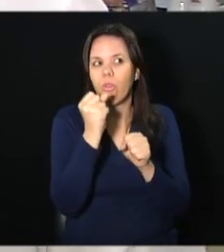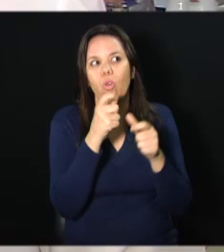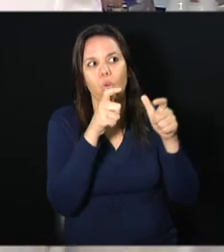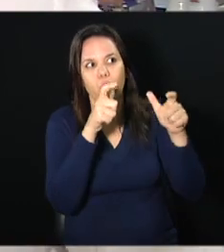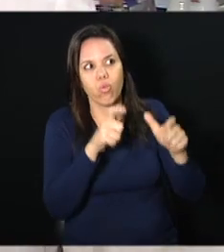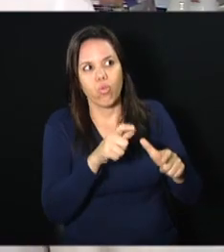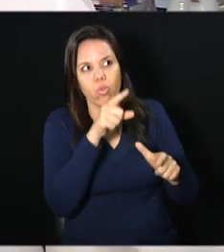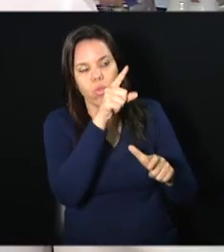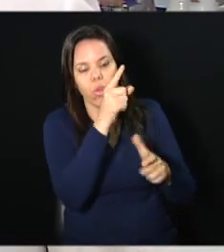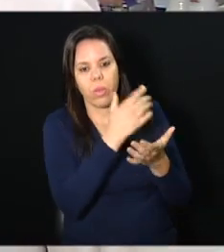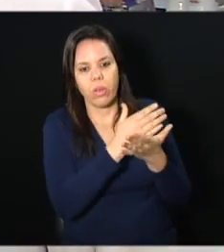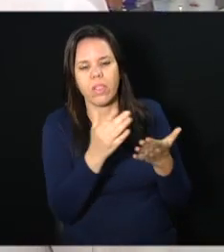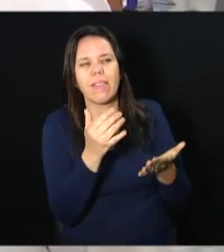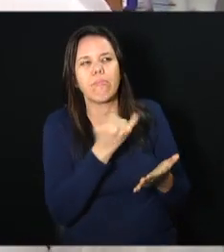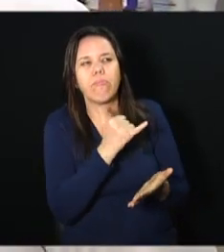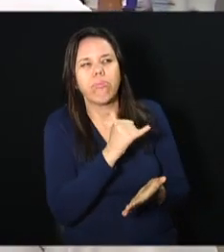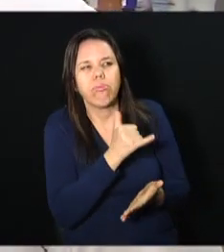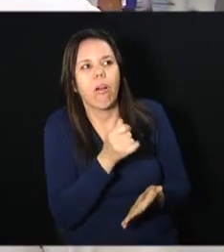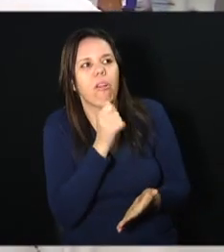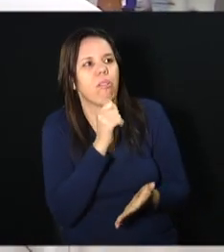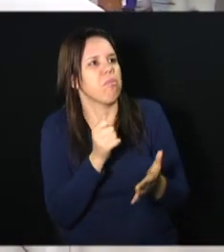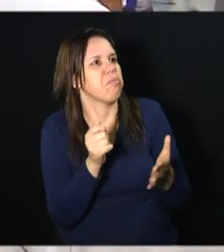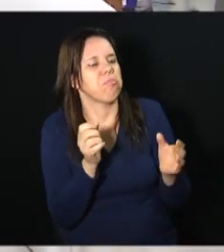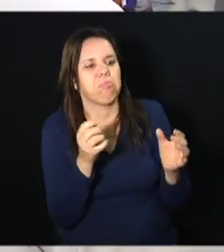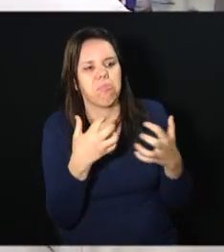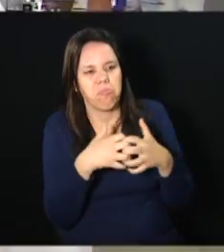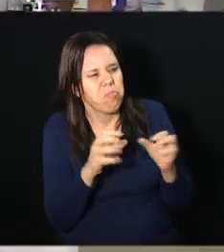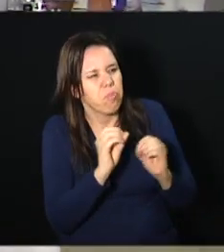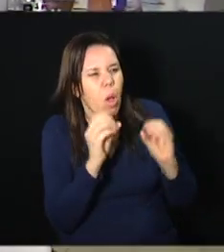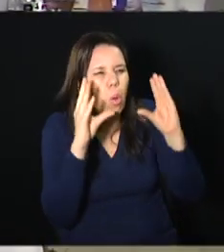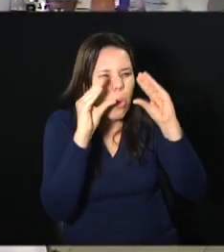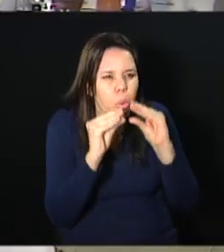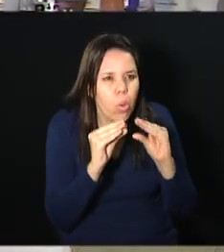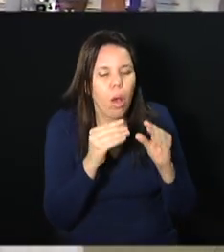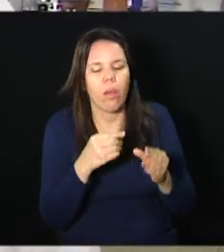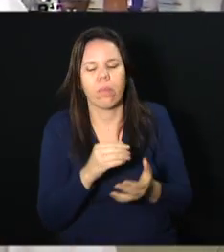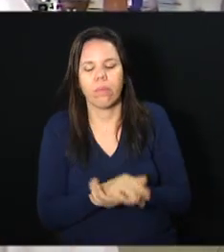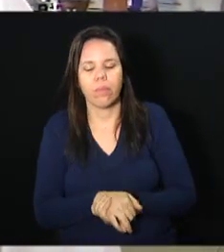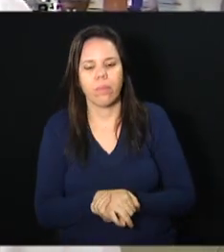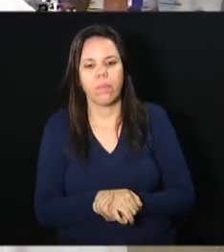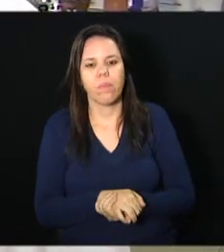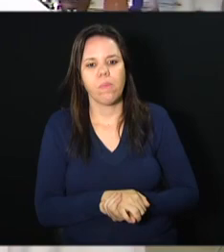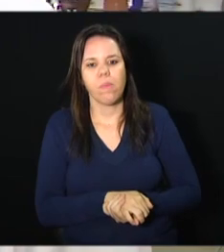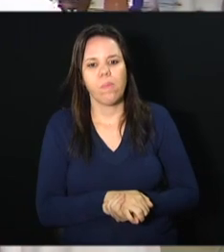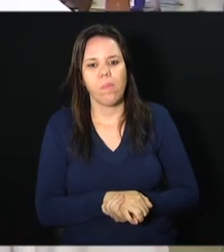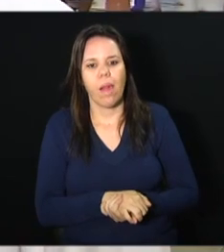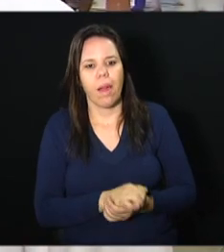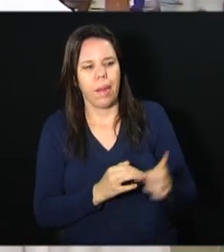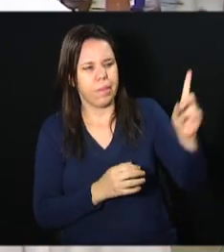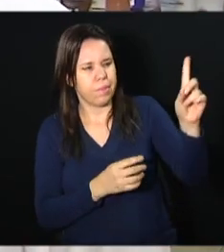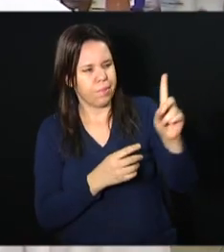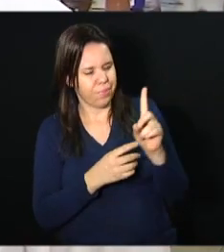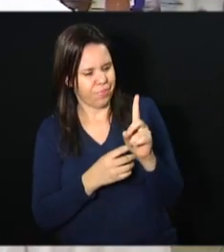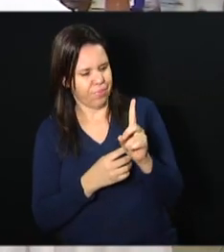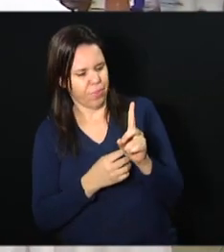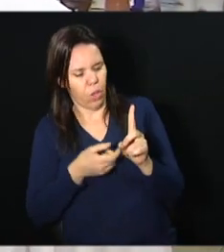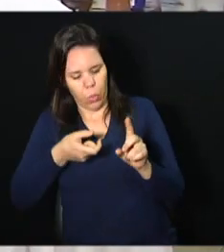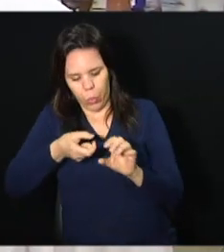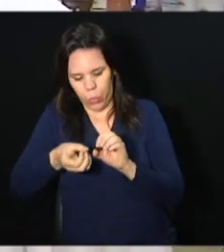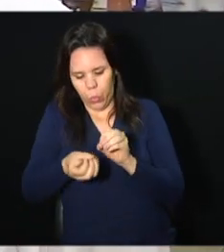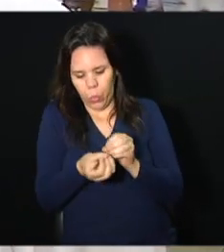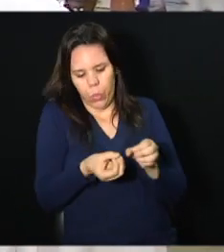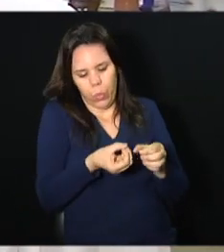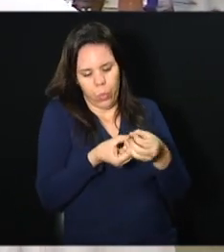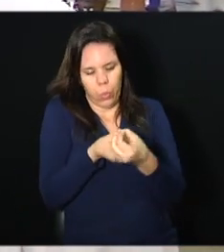a parte elétrica não estava funcionando, estava tudo escuro. E aí ele veio com uma lanterninha daquelas de